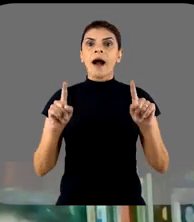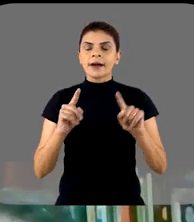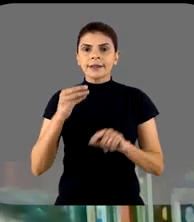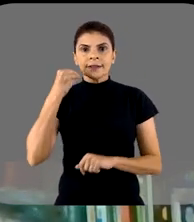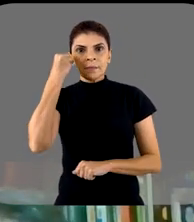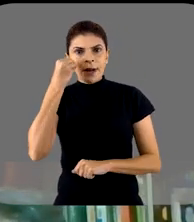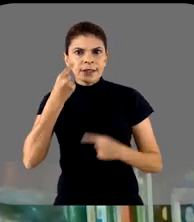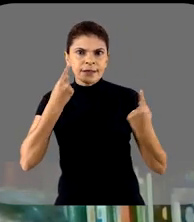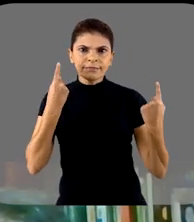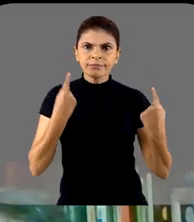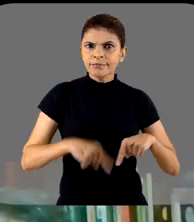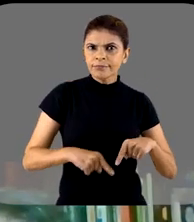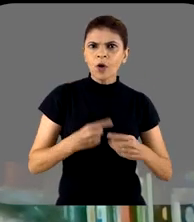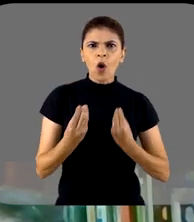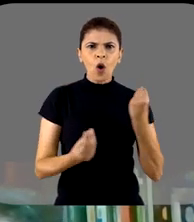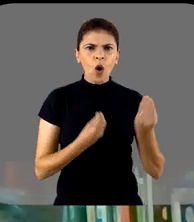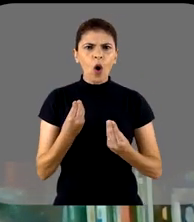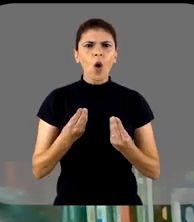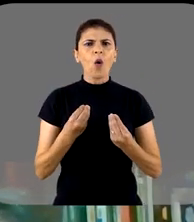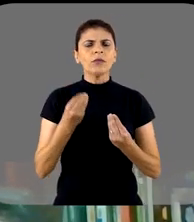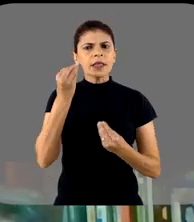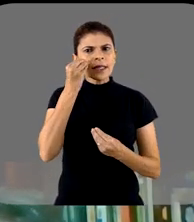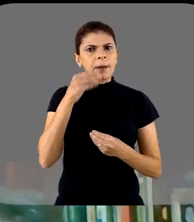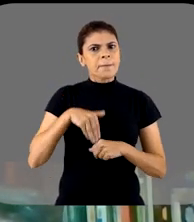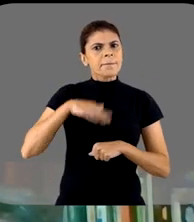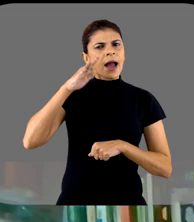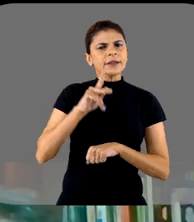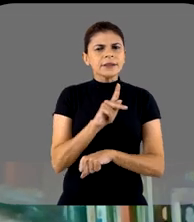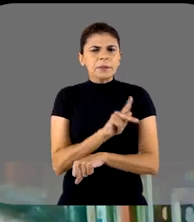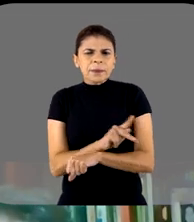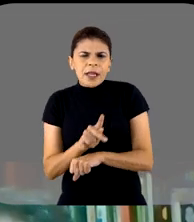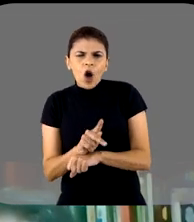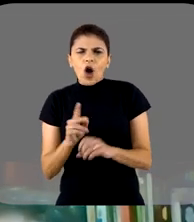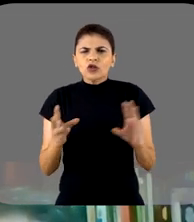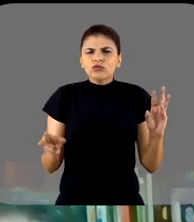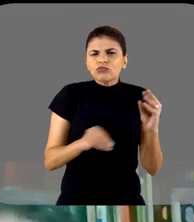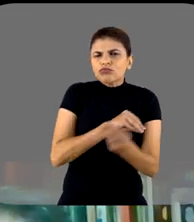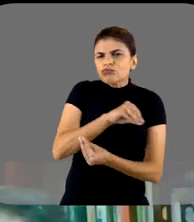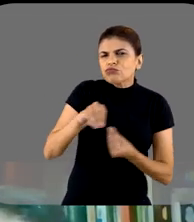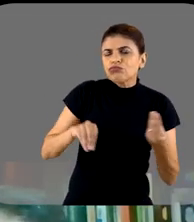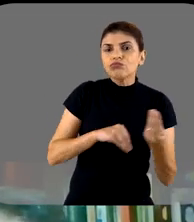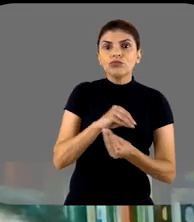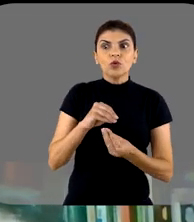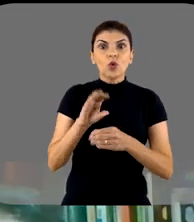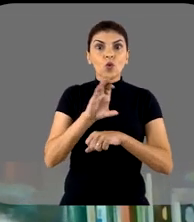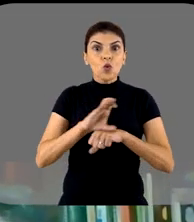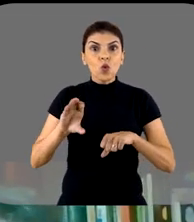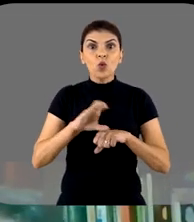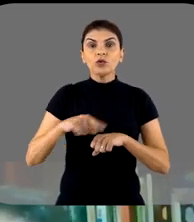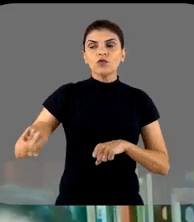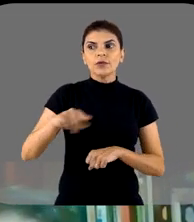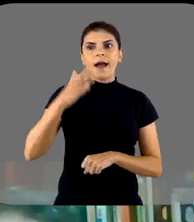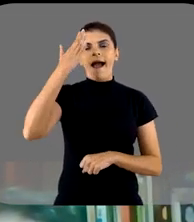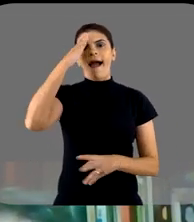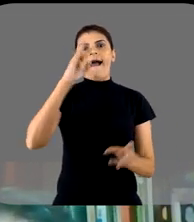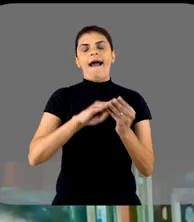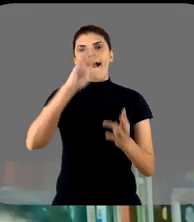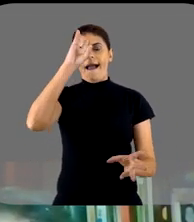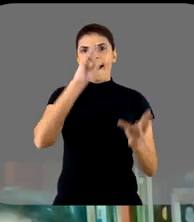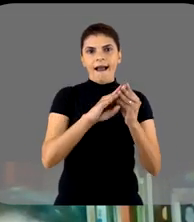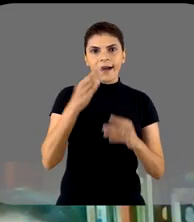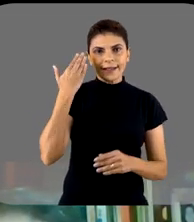para enfrentar essa experiência e tentar ser mais pedagógico possível, tornar o curso inteligível para vocês,